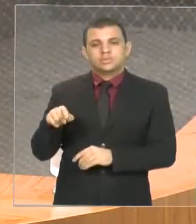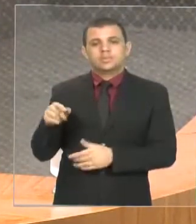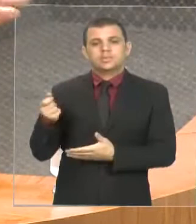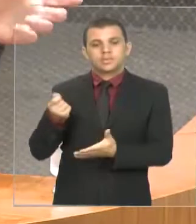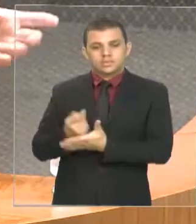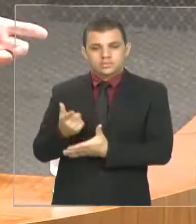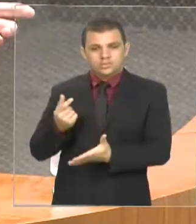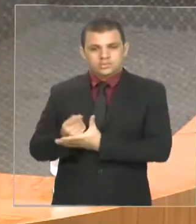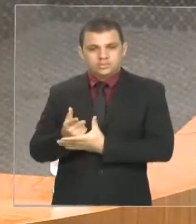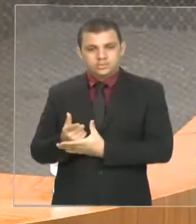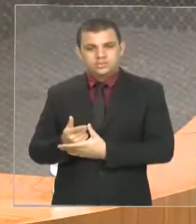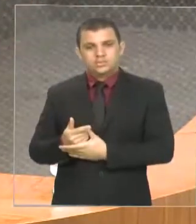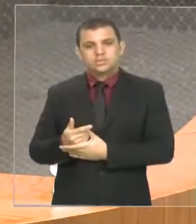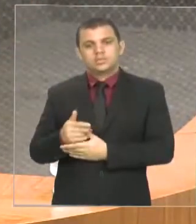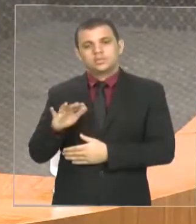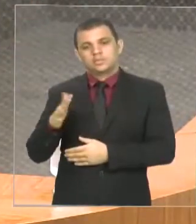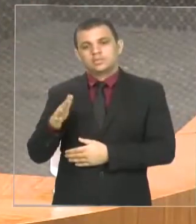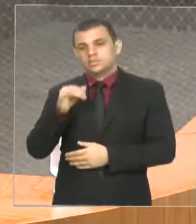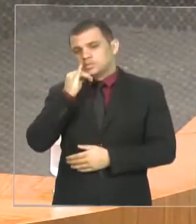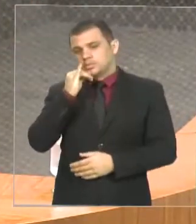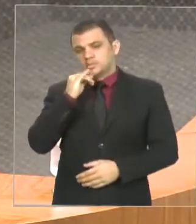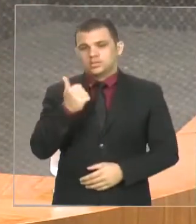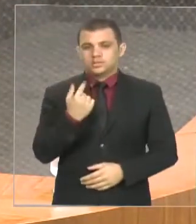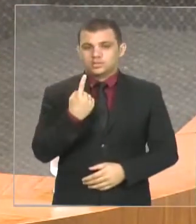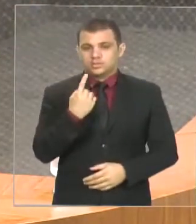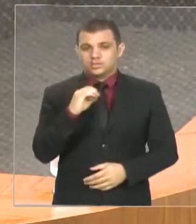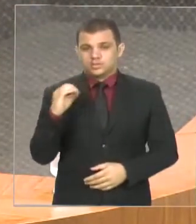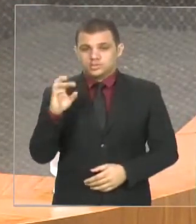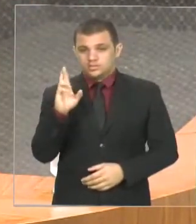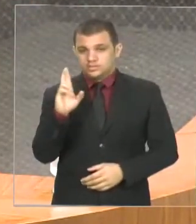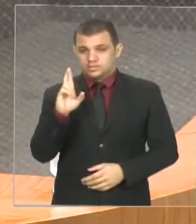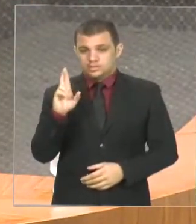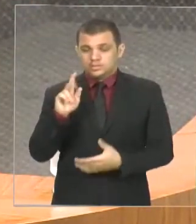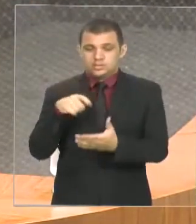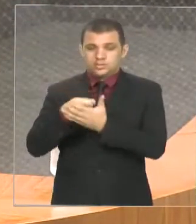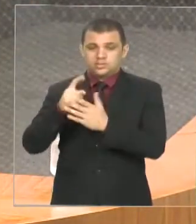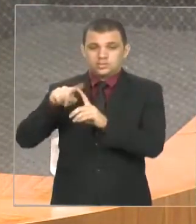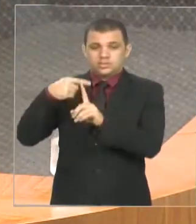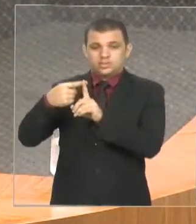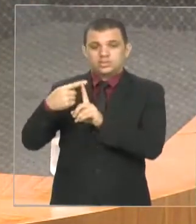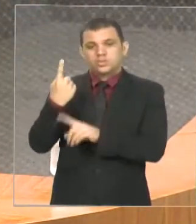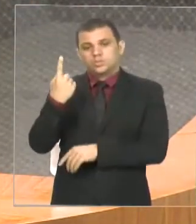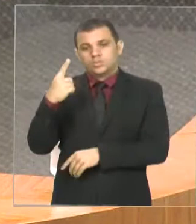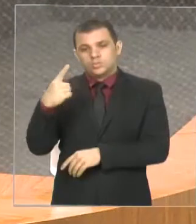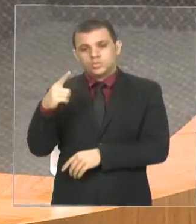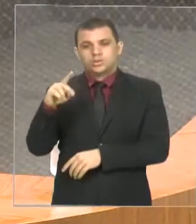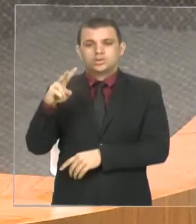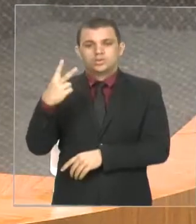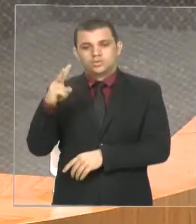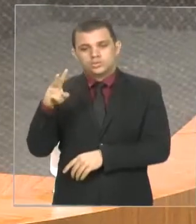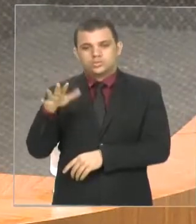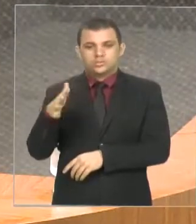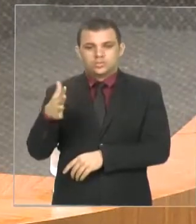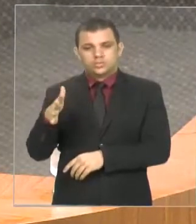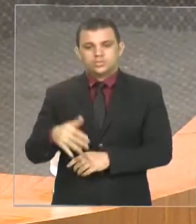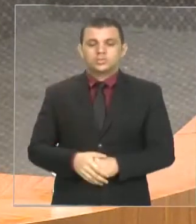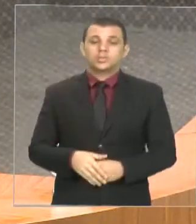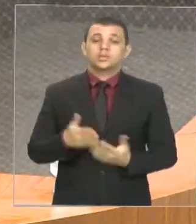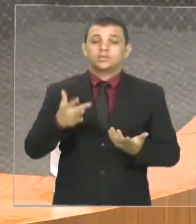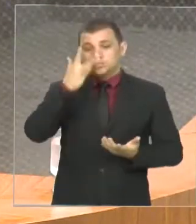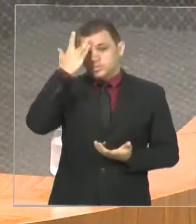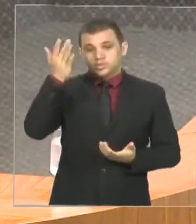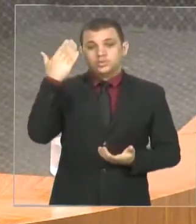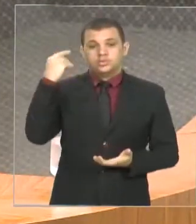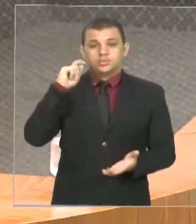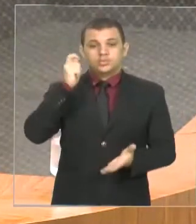para a gente ter um parâmetro, entre 1 e 2 reais. Então, quem pagou, senhor presidente, quem pagava 100, com o aumento concedido,